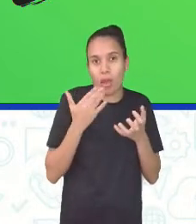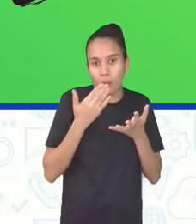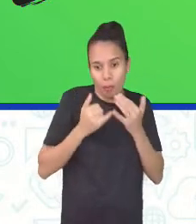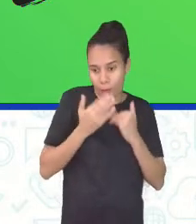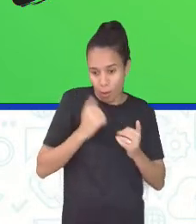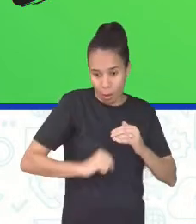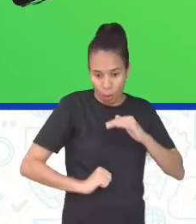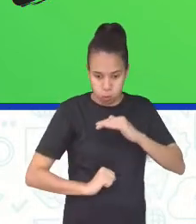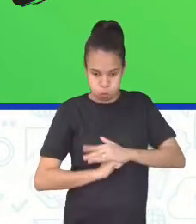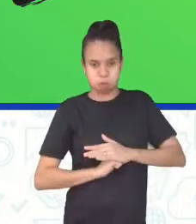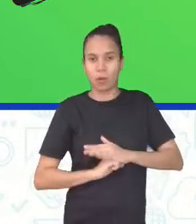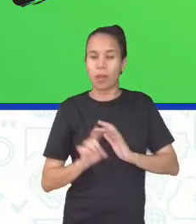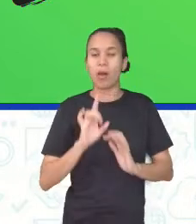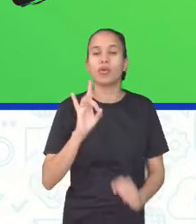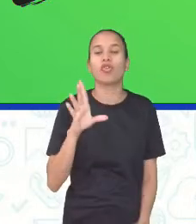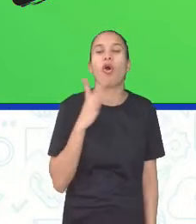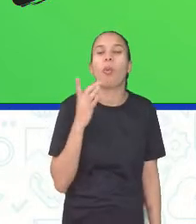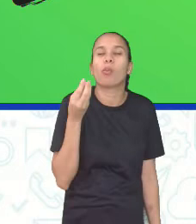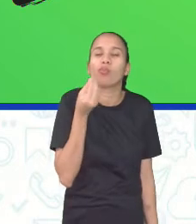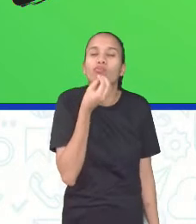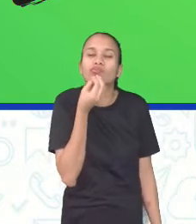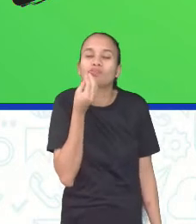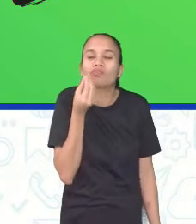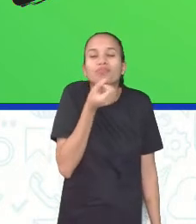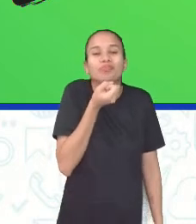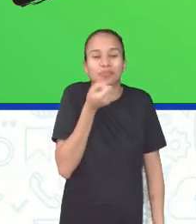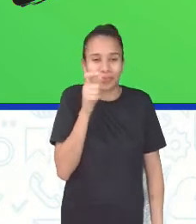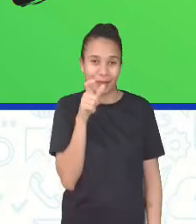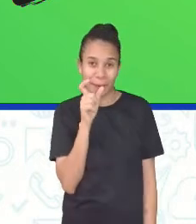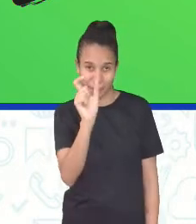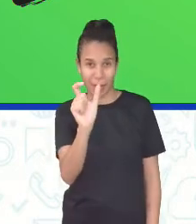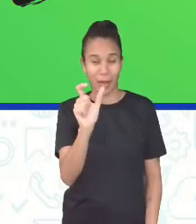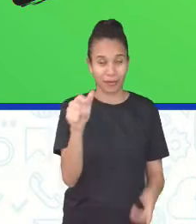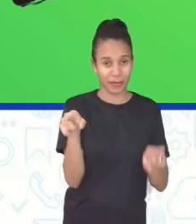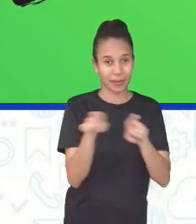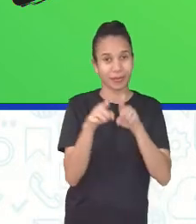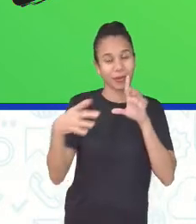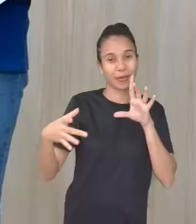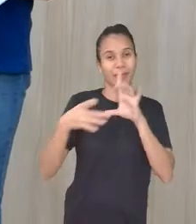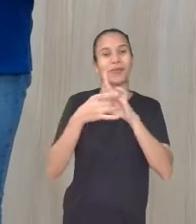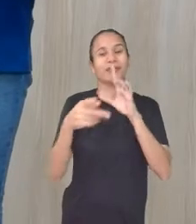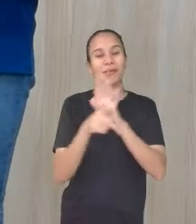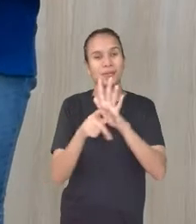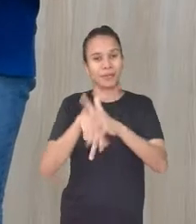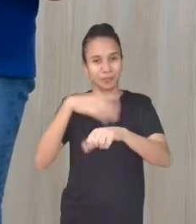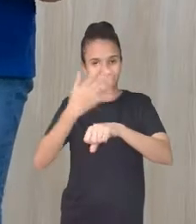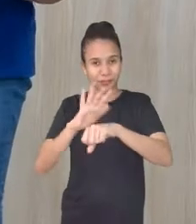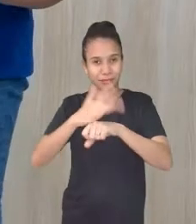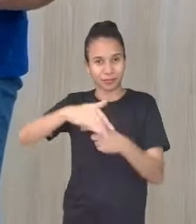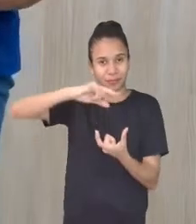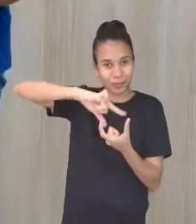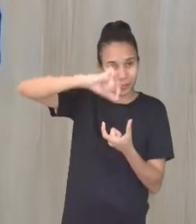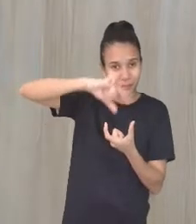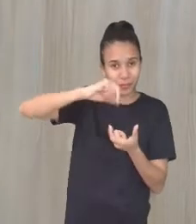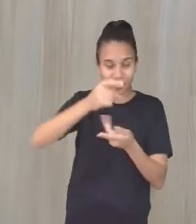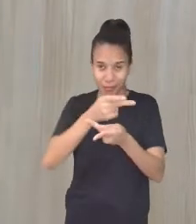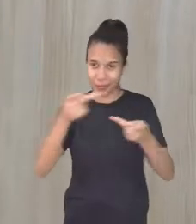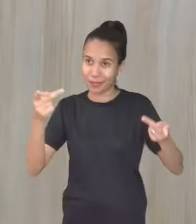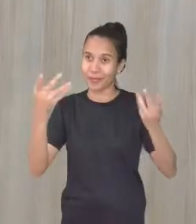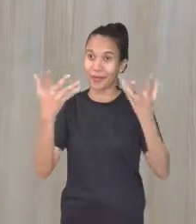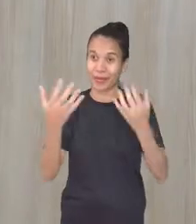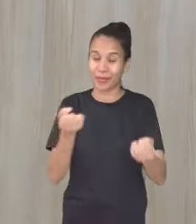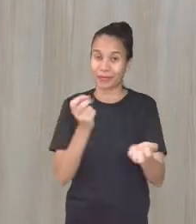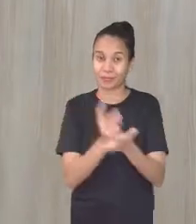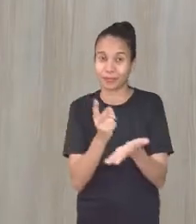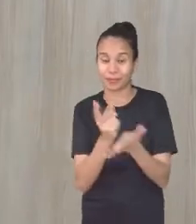querer só sentir o sabor. Então, essa palavra faz parte também do vocabulário de vocês, do nosso vocabulário. Então, vamos